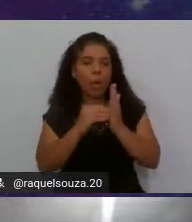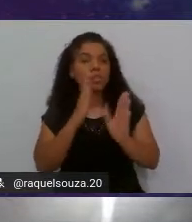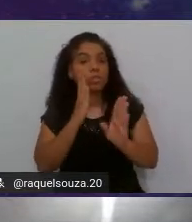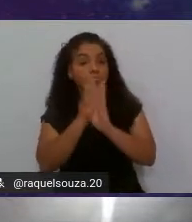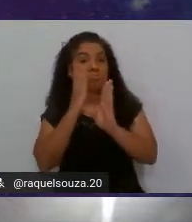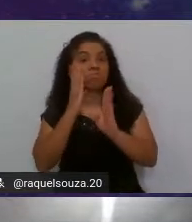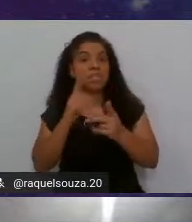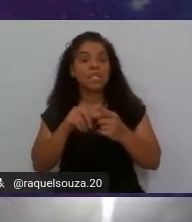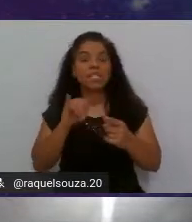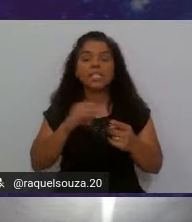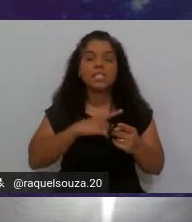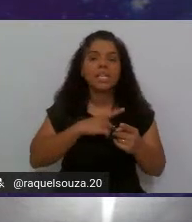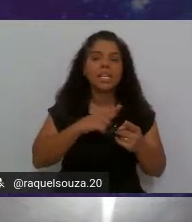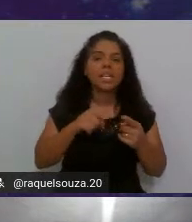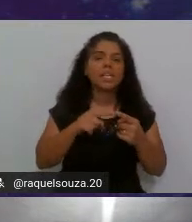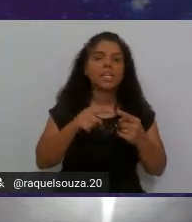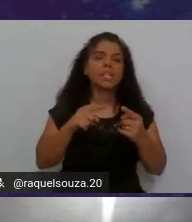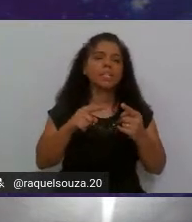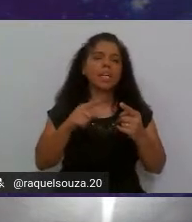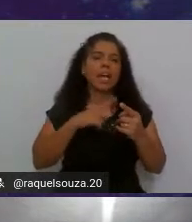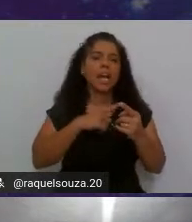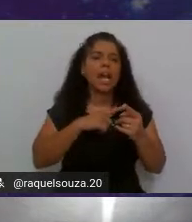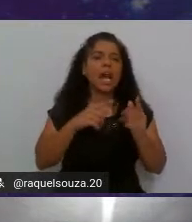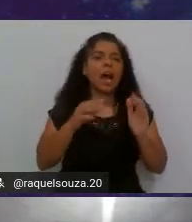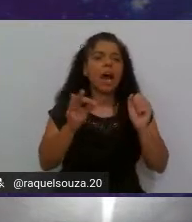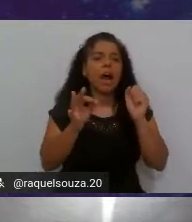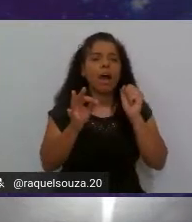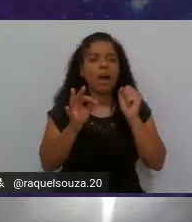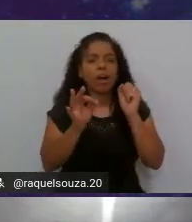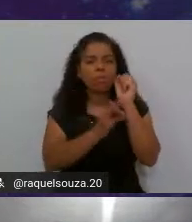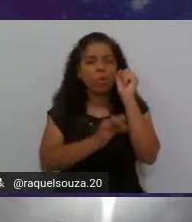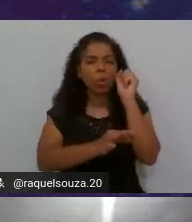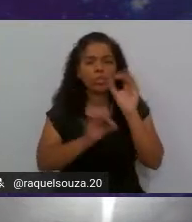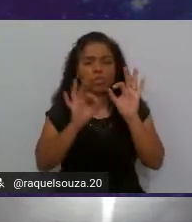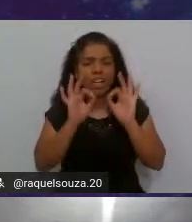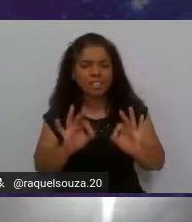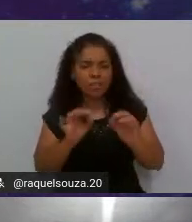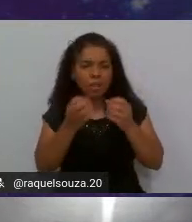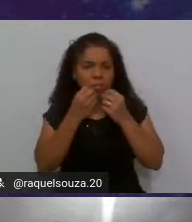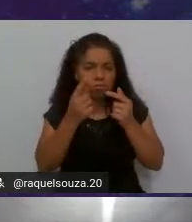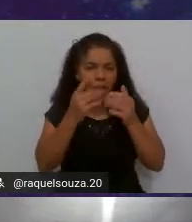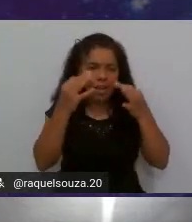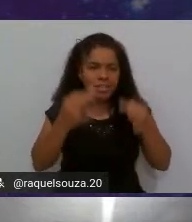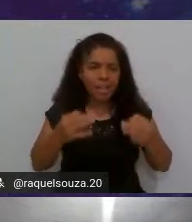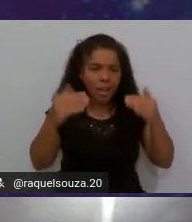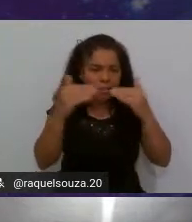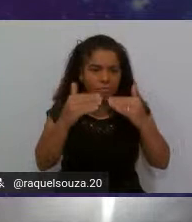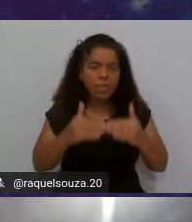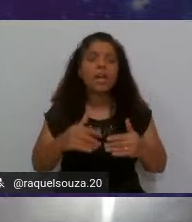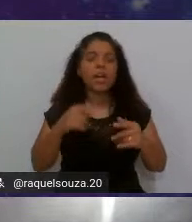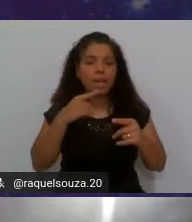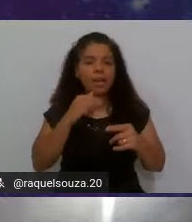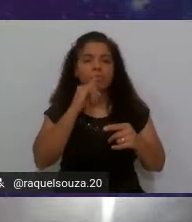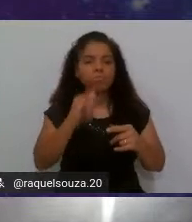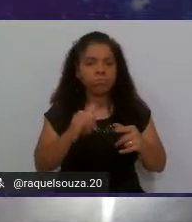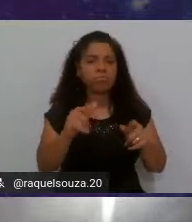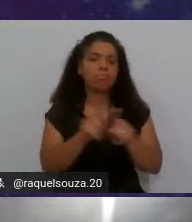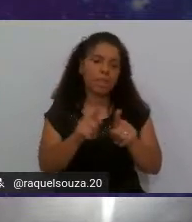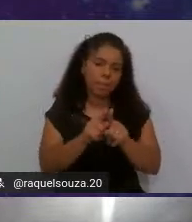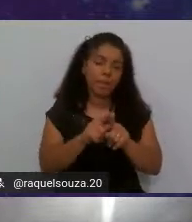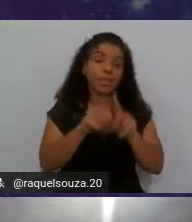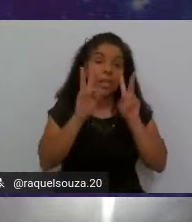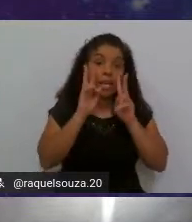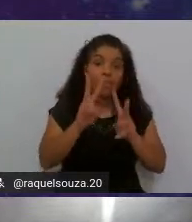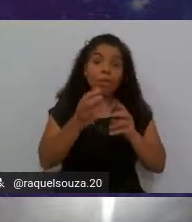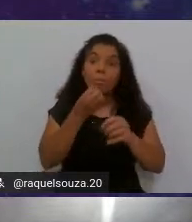inconsistência da codificação e além disso ele checa boas práticas